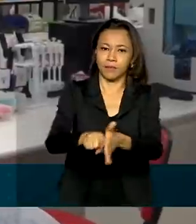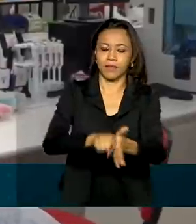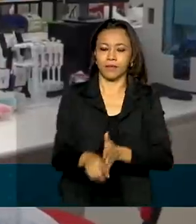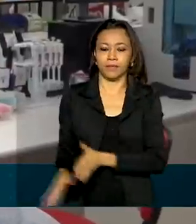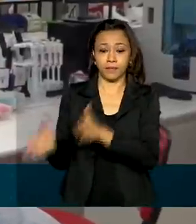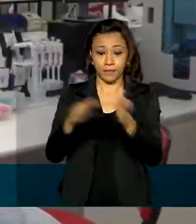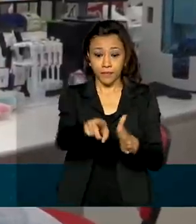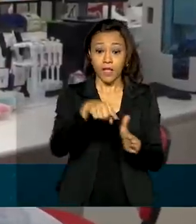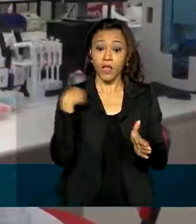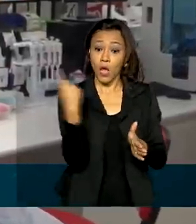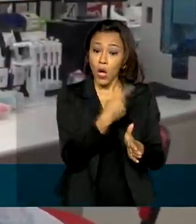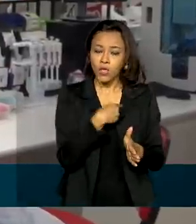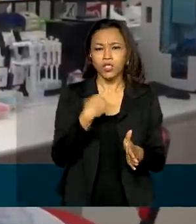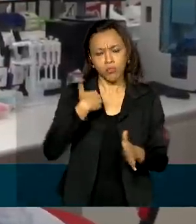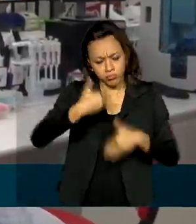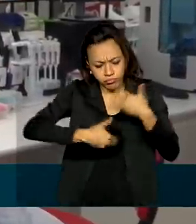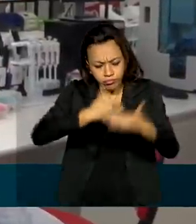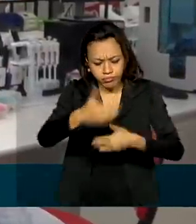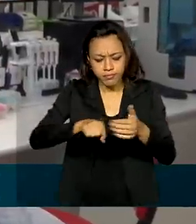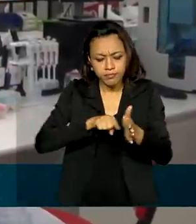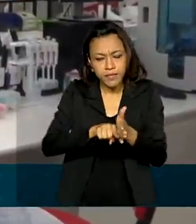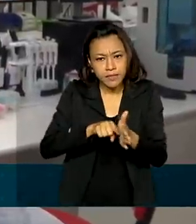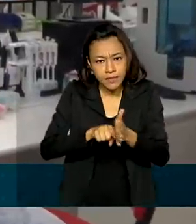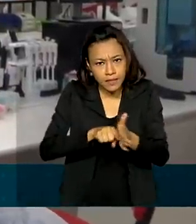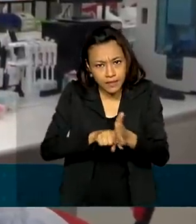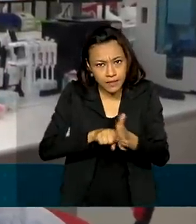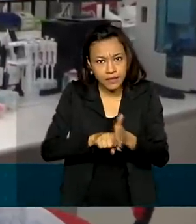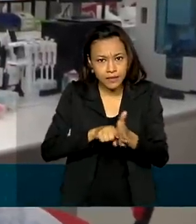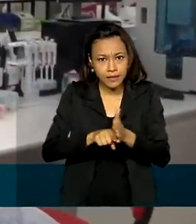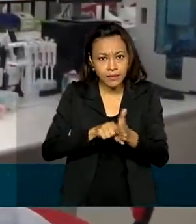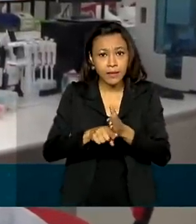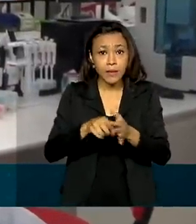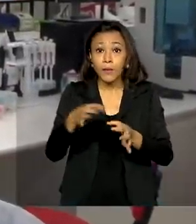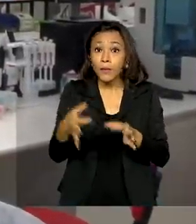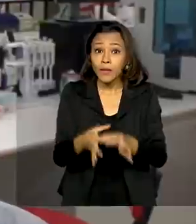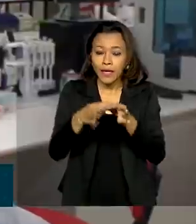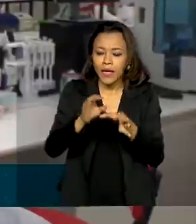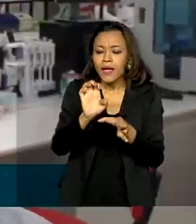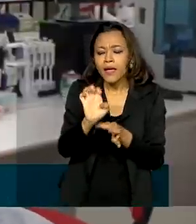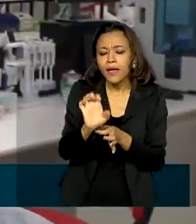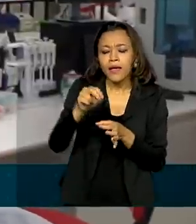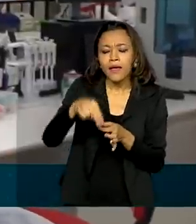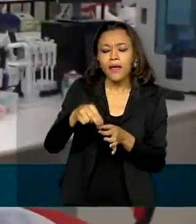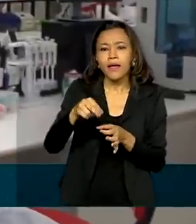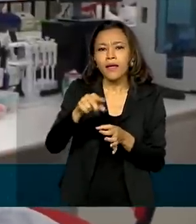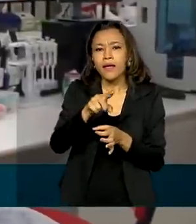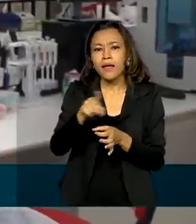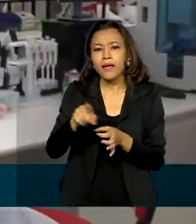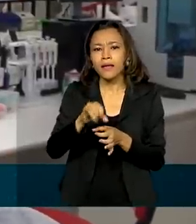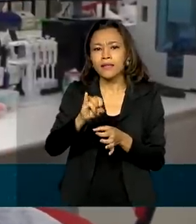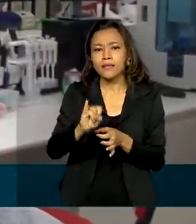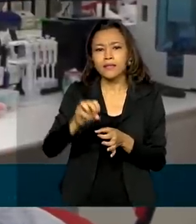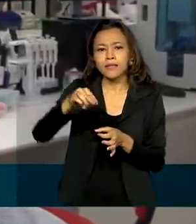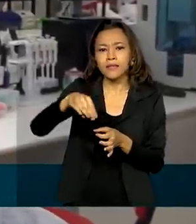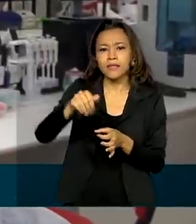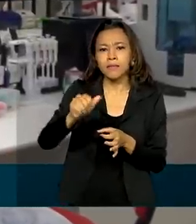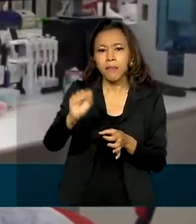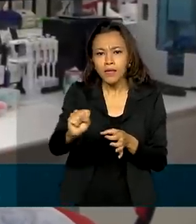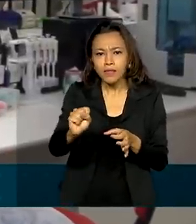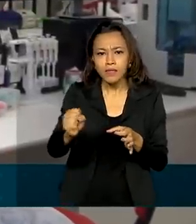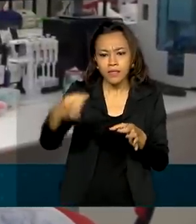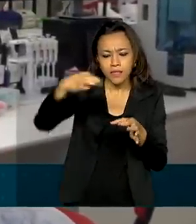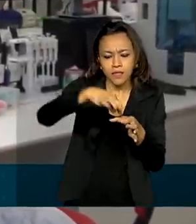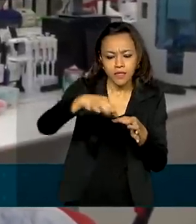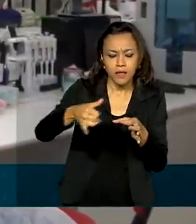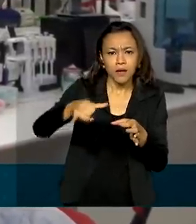insumos, que são duas enzimas, que são produzidas aqui nesse laboratório para substituir